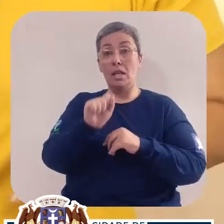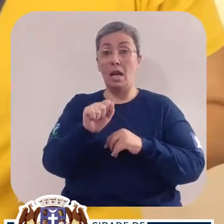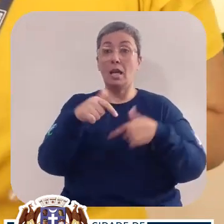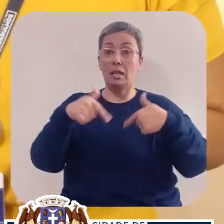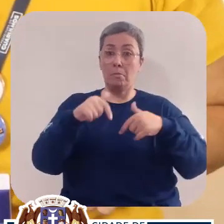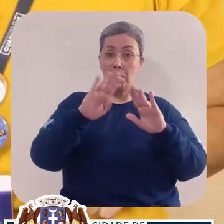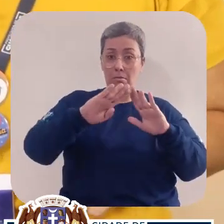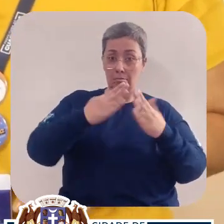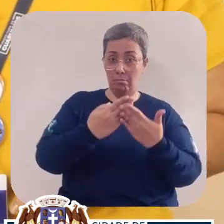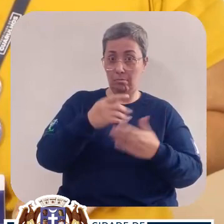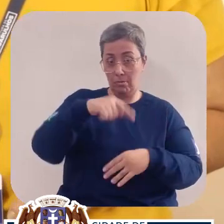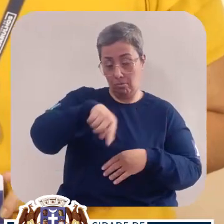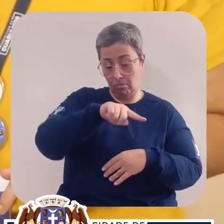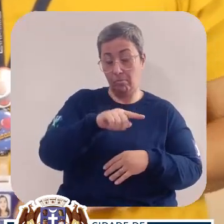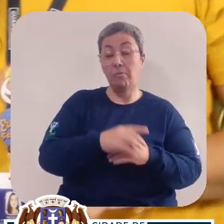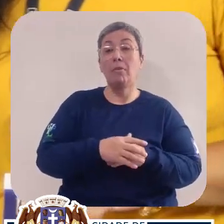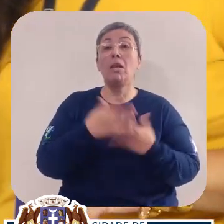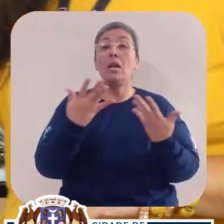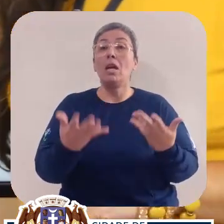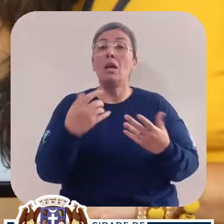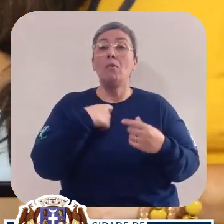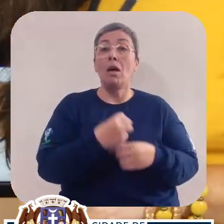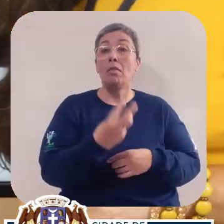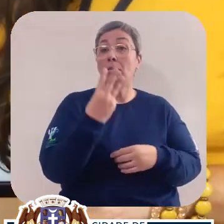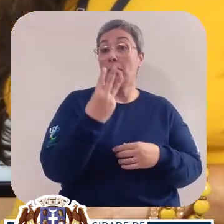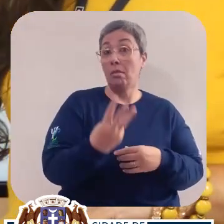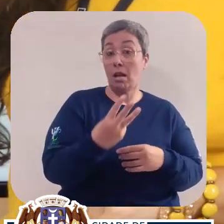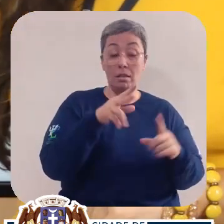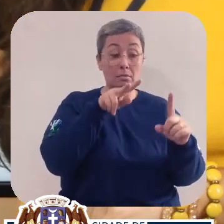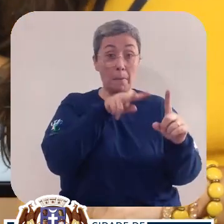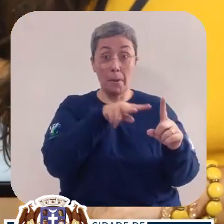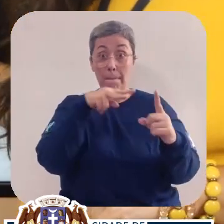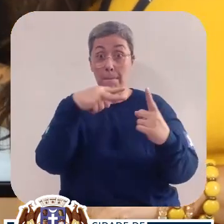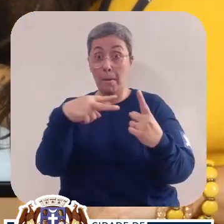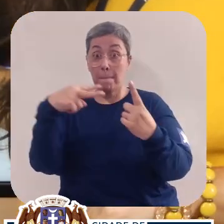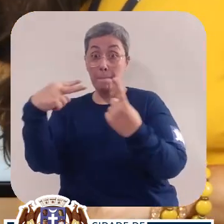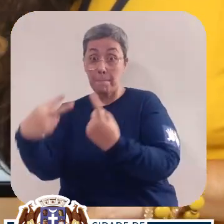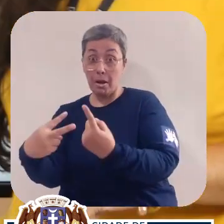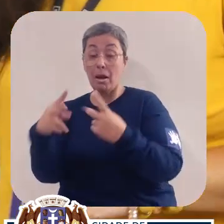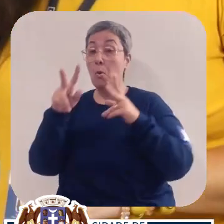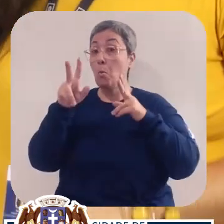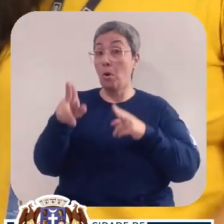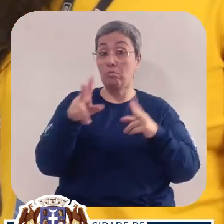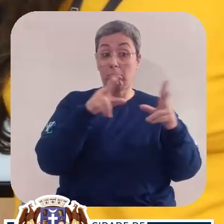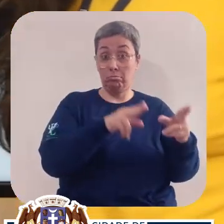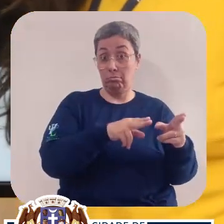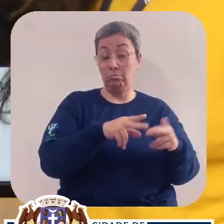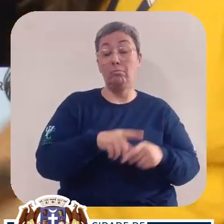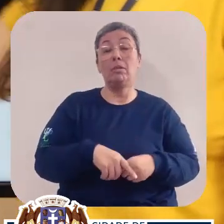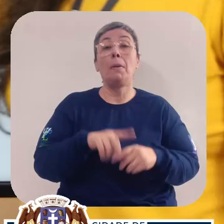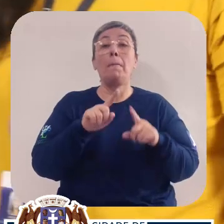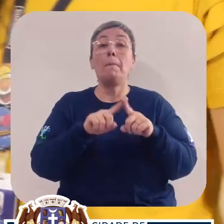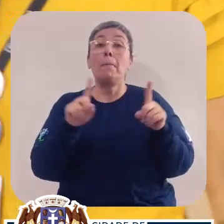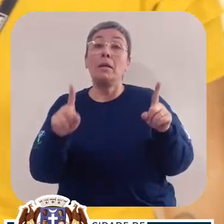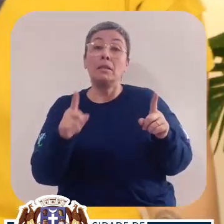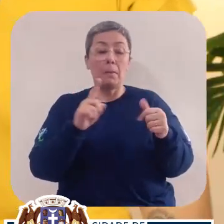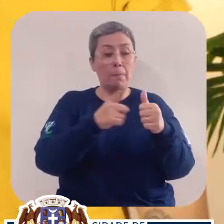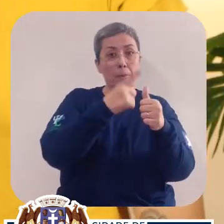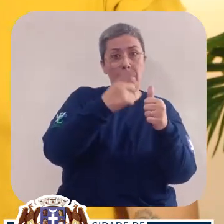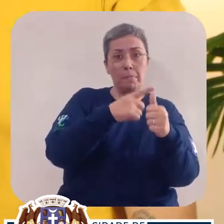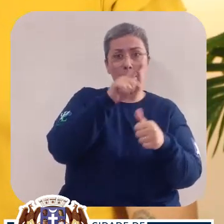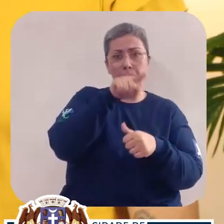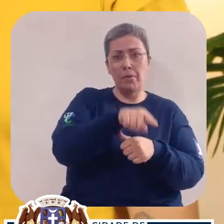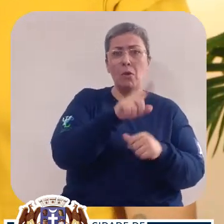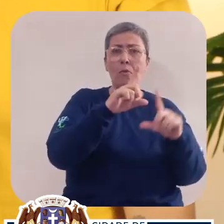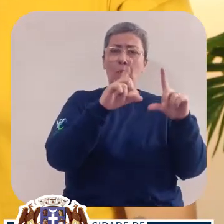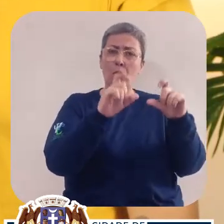que trabalha conosco aqui na Rede Municipal. E são três perspectivas diferentes da mesma situação. Nessa primeira